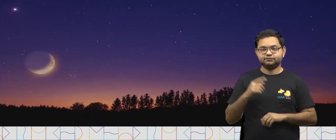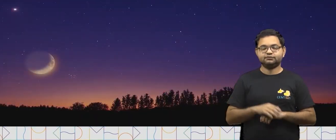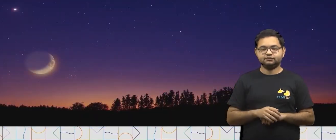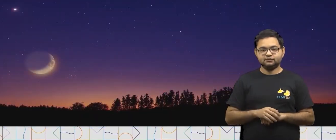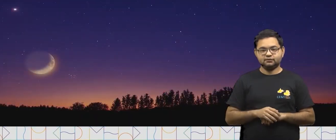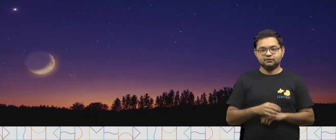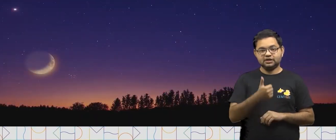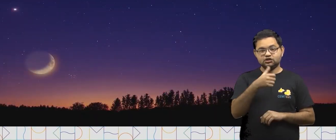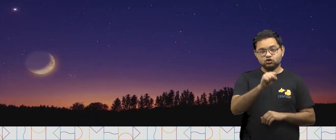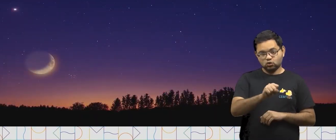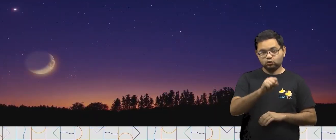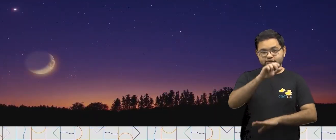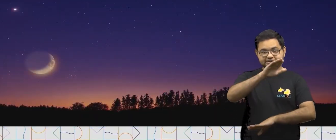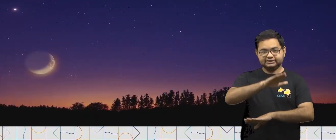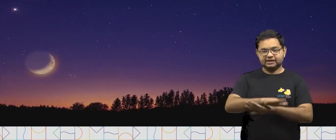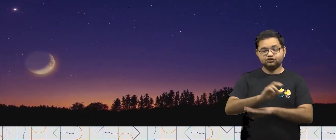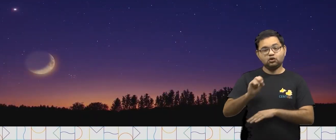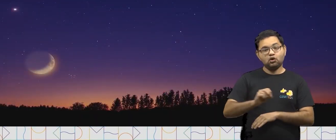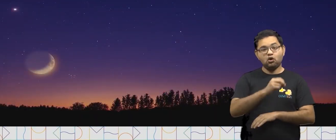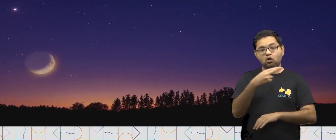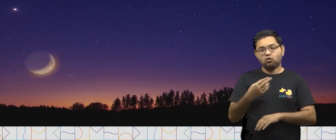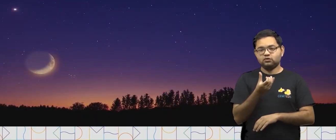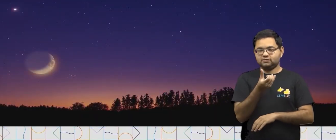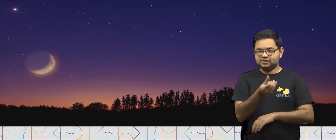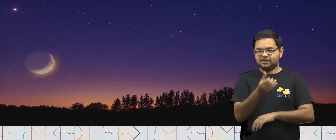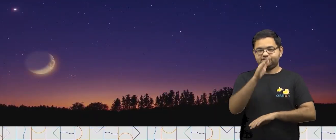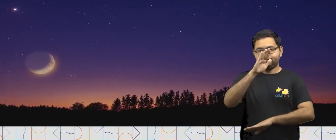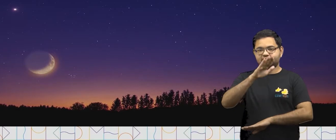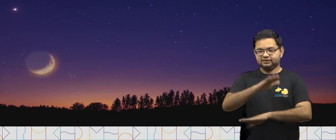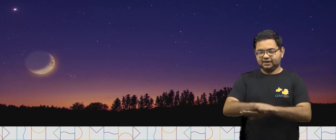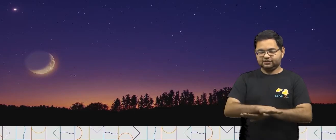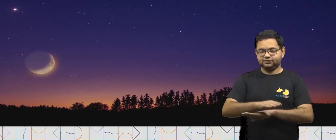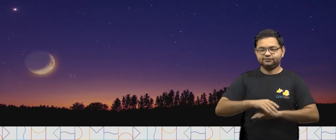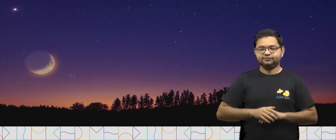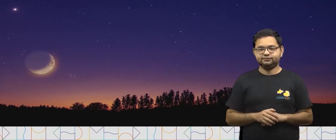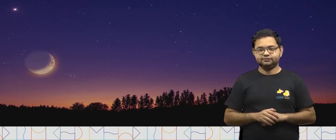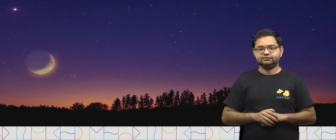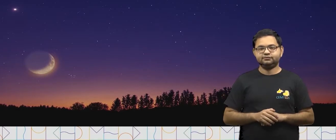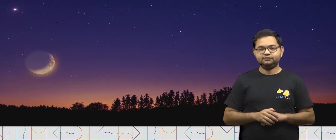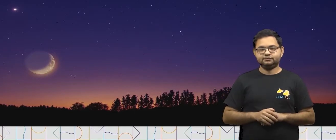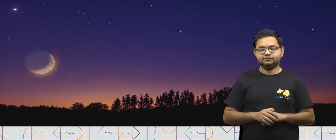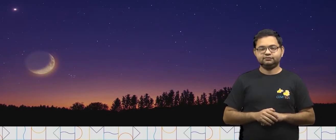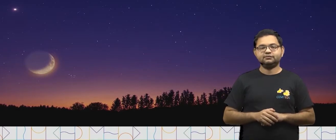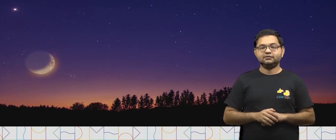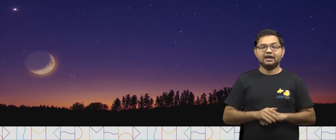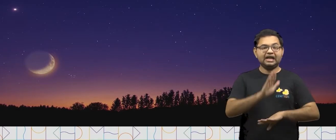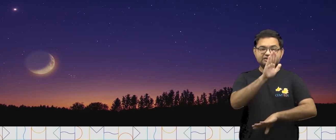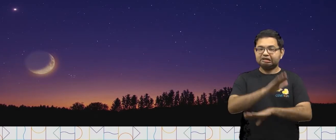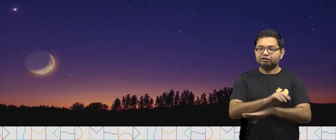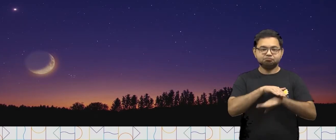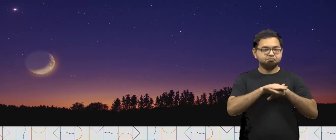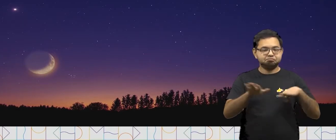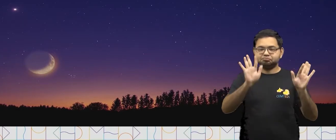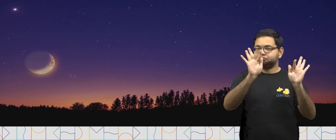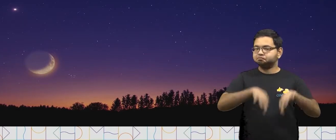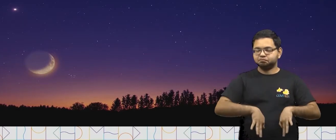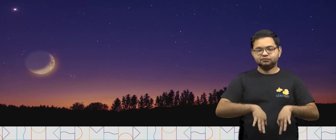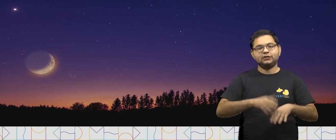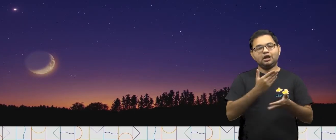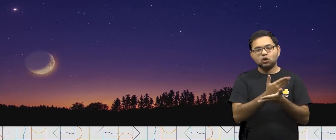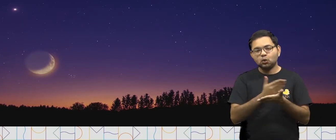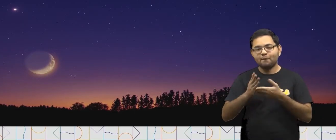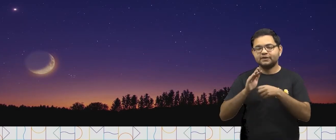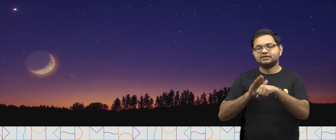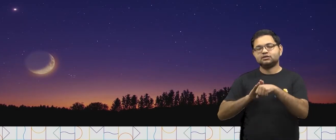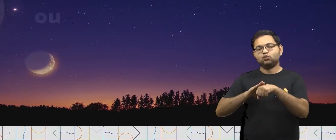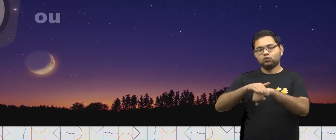da tarde ou 6 horas da tarde. E chegamos no final da tarde e iniciamos o período